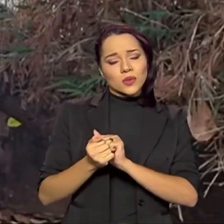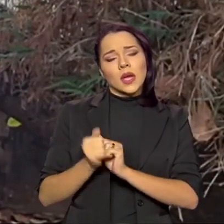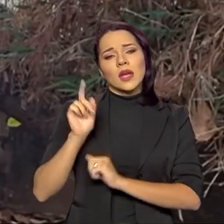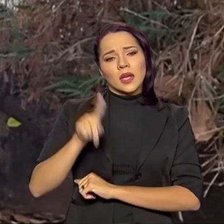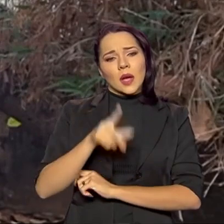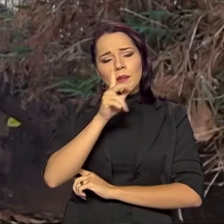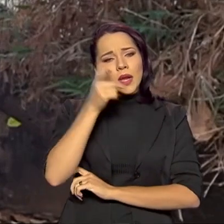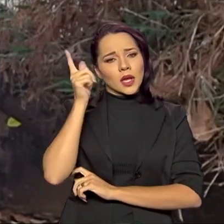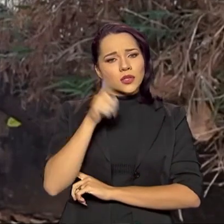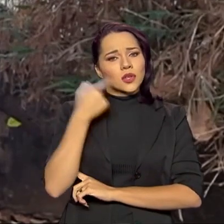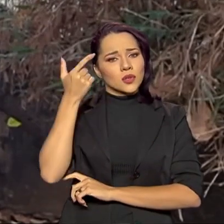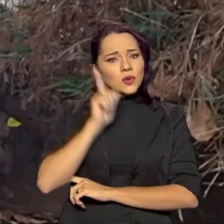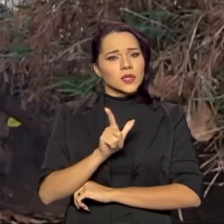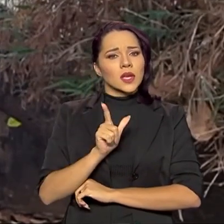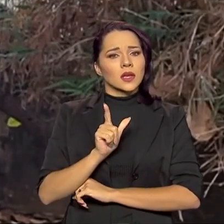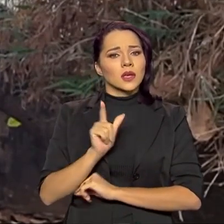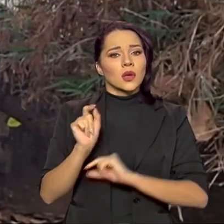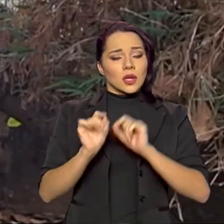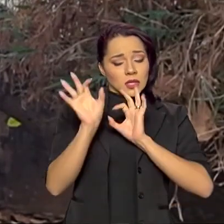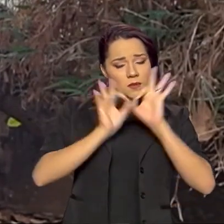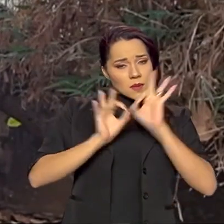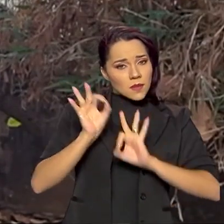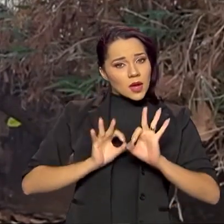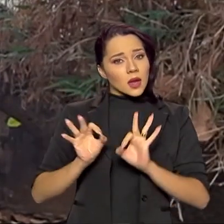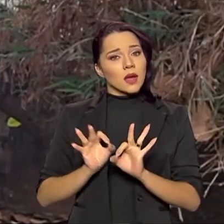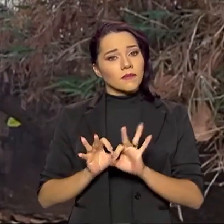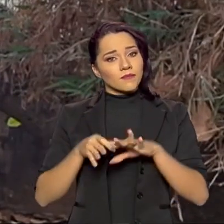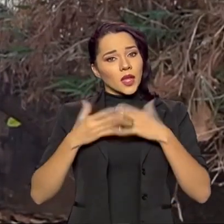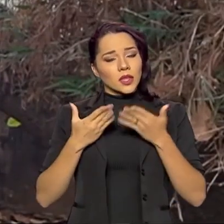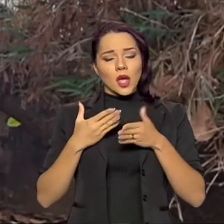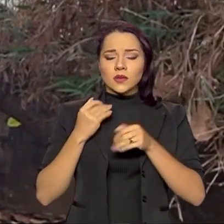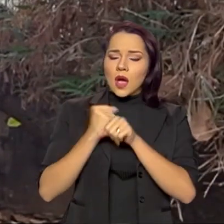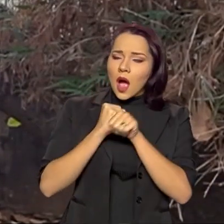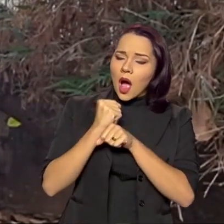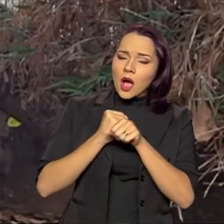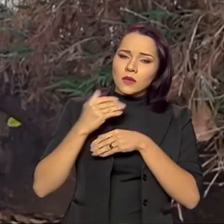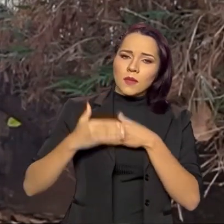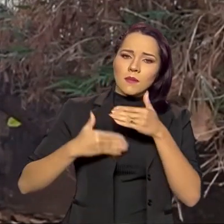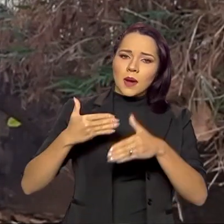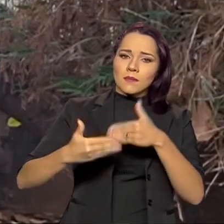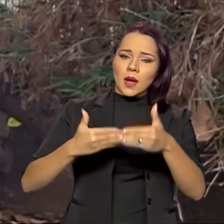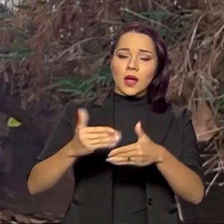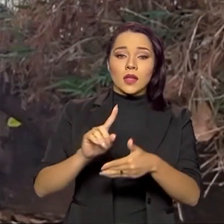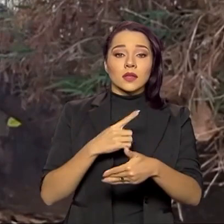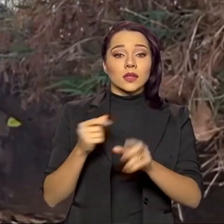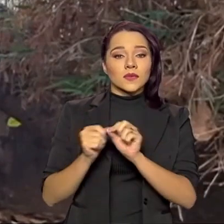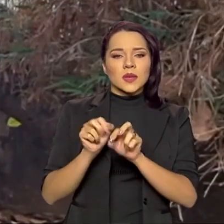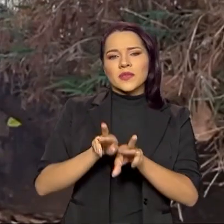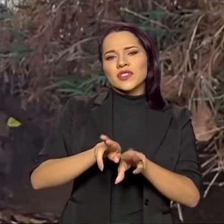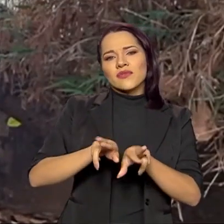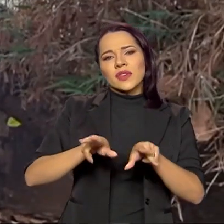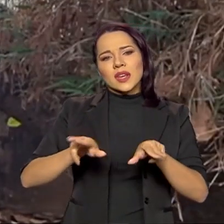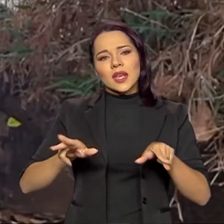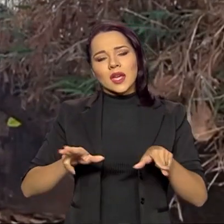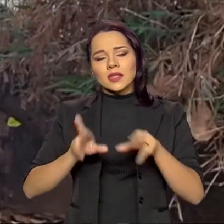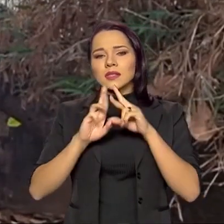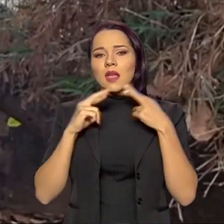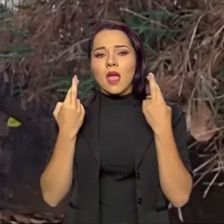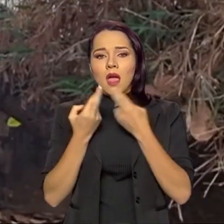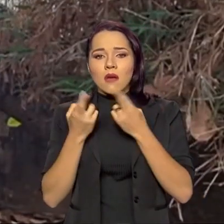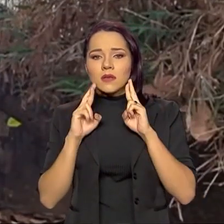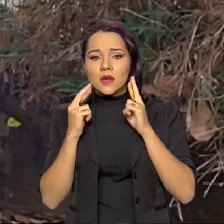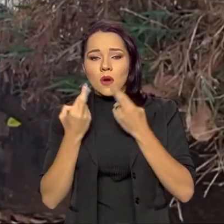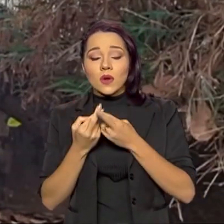pudesse se preparar. Então, durante todo este ano, nós fizemos várias reuniões,